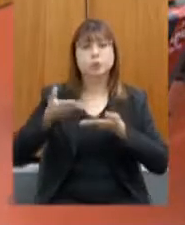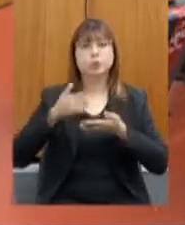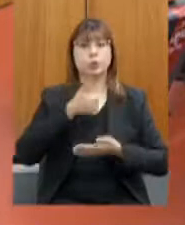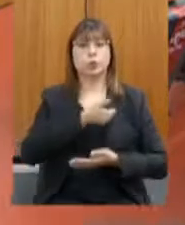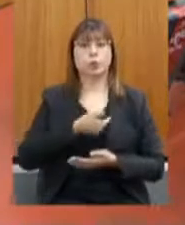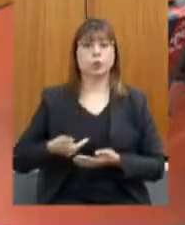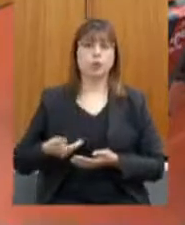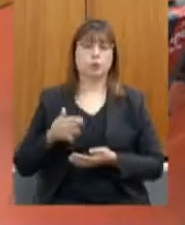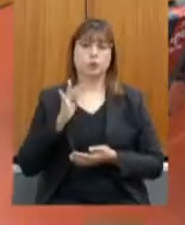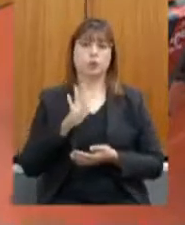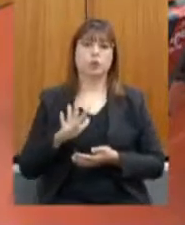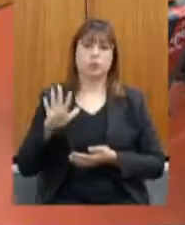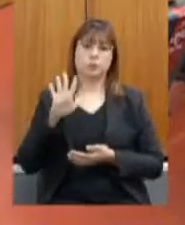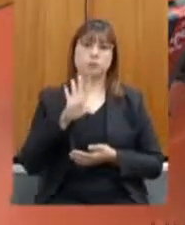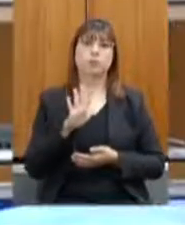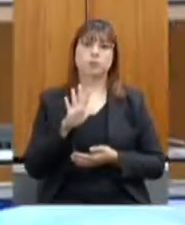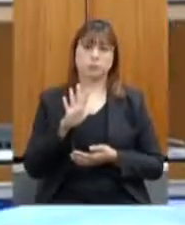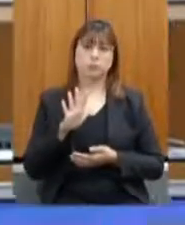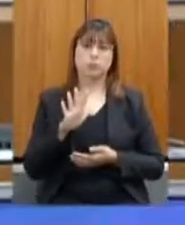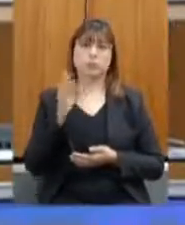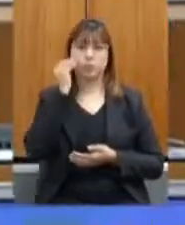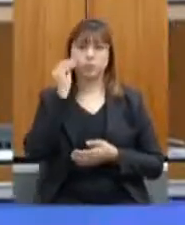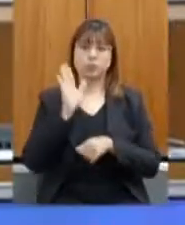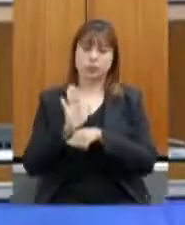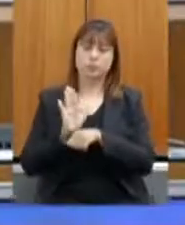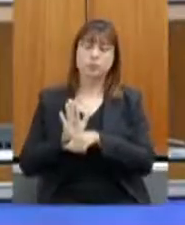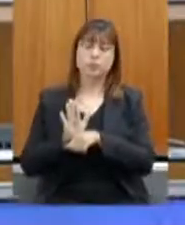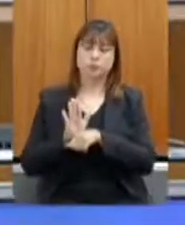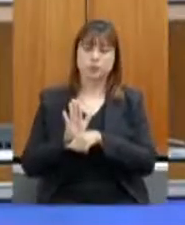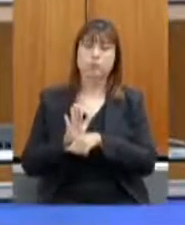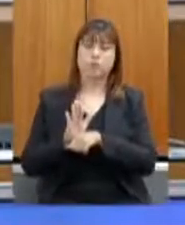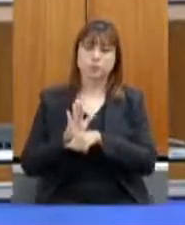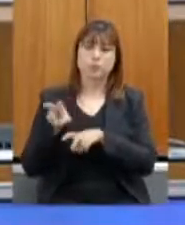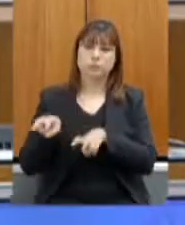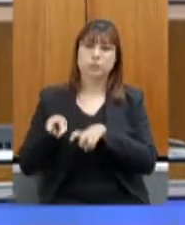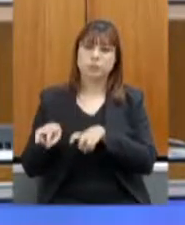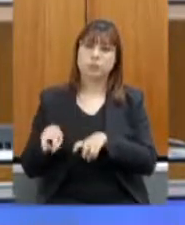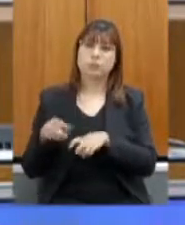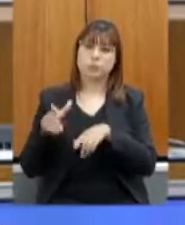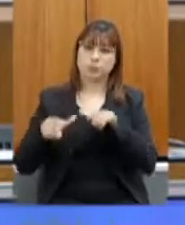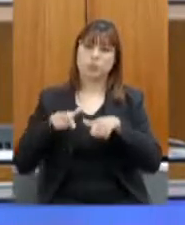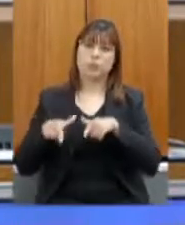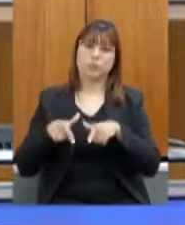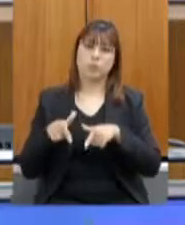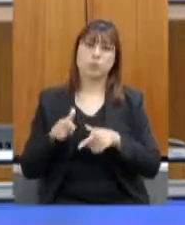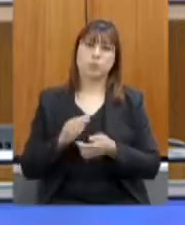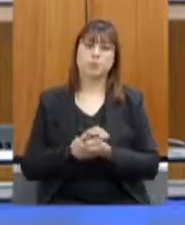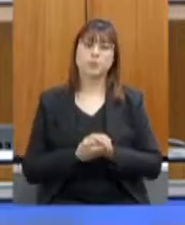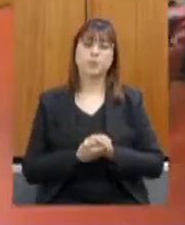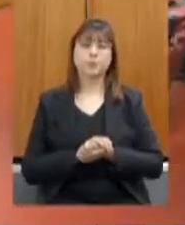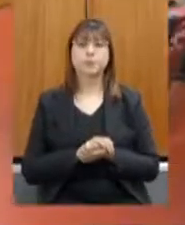forma de recursos para ajudar os nossos produtores a enfrentar a situação. Então, muito obrigada.